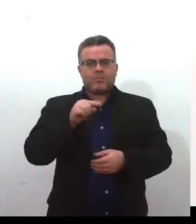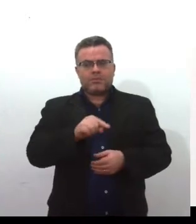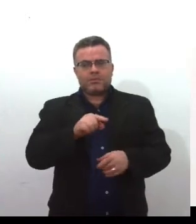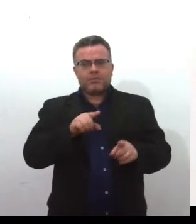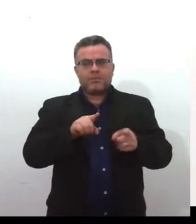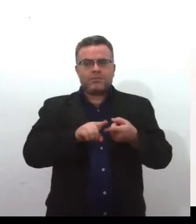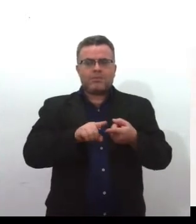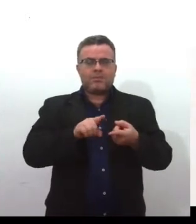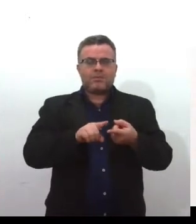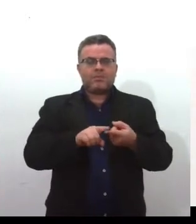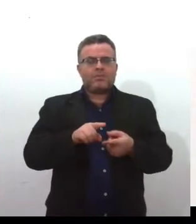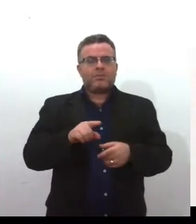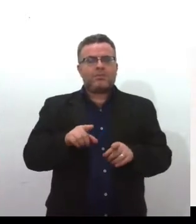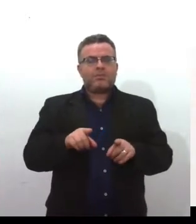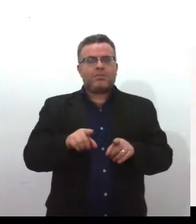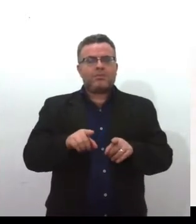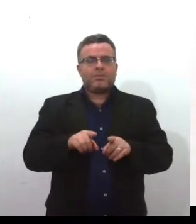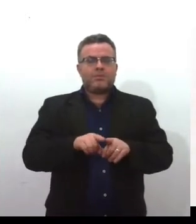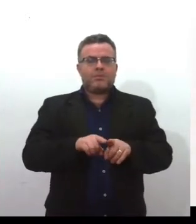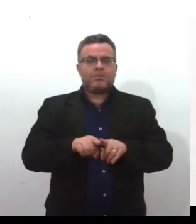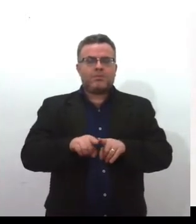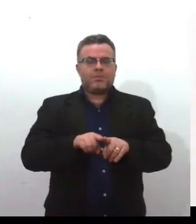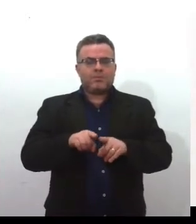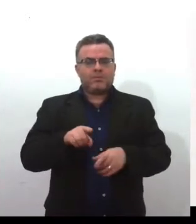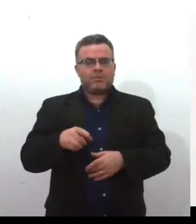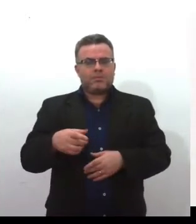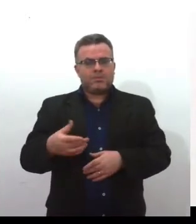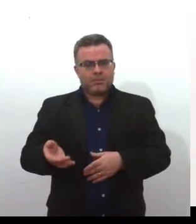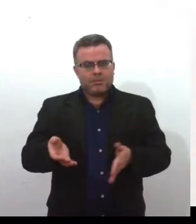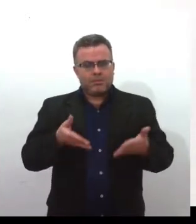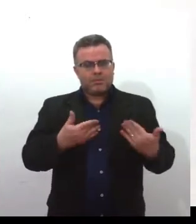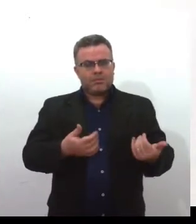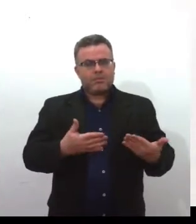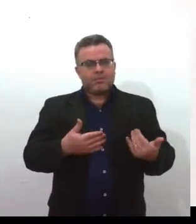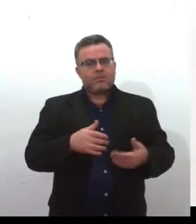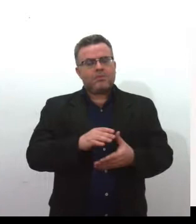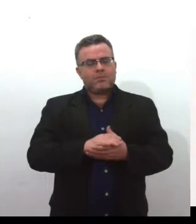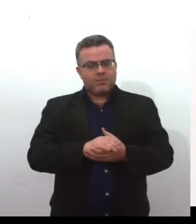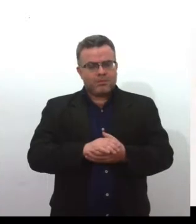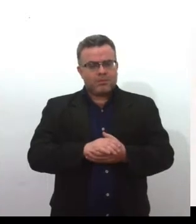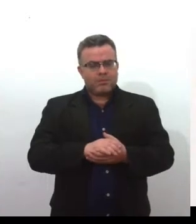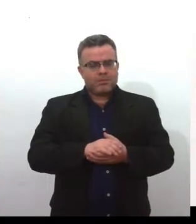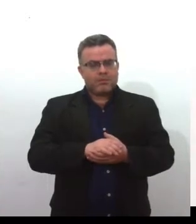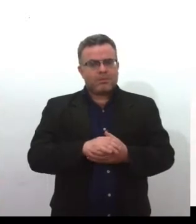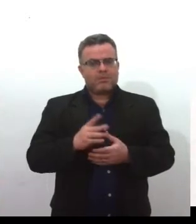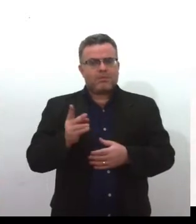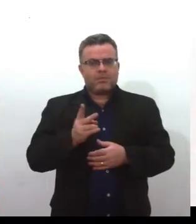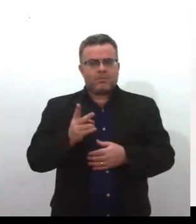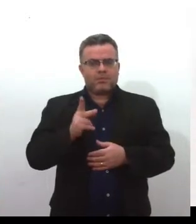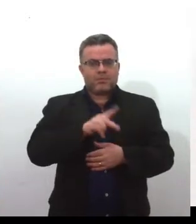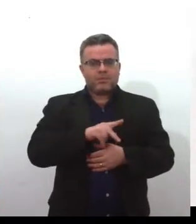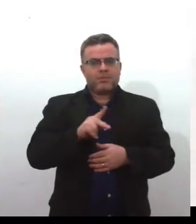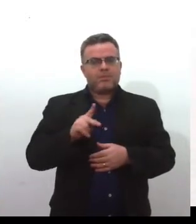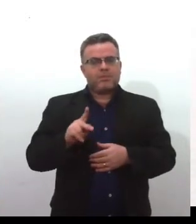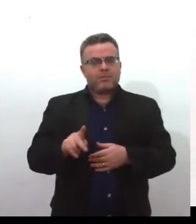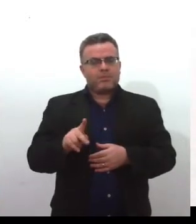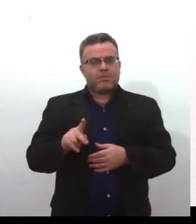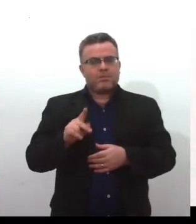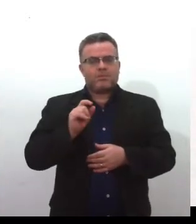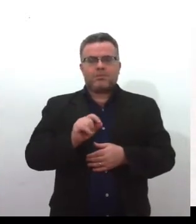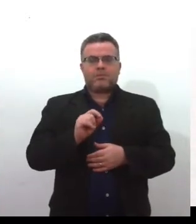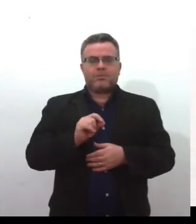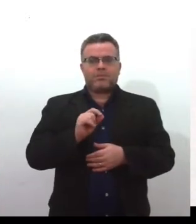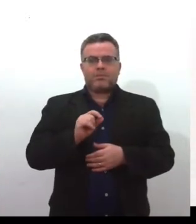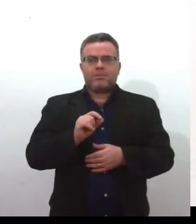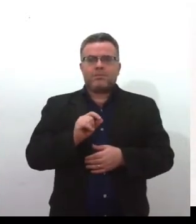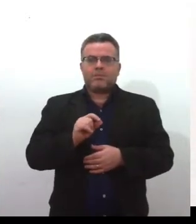mais nova, a professora Leonor de Barros. As duas ainda são professoras extremamente citadas